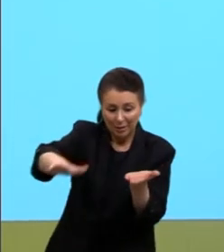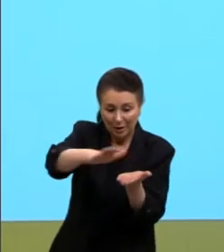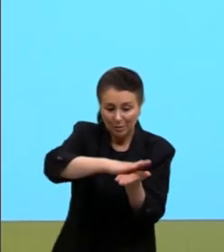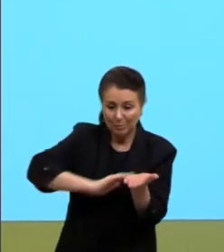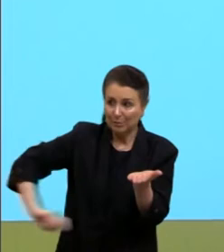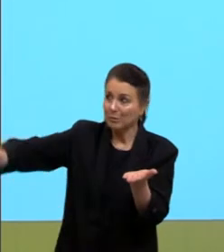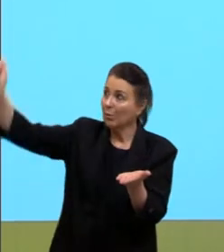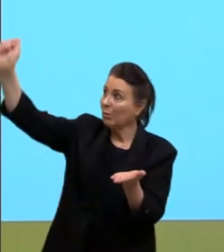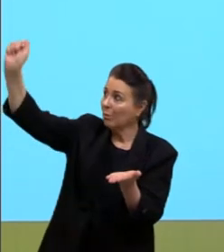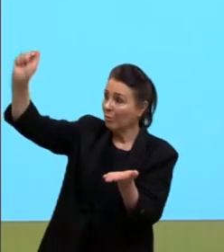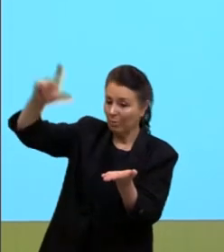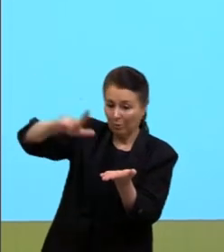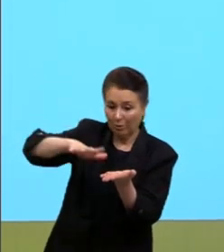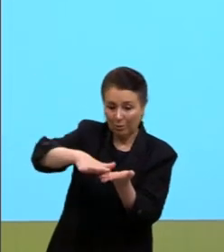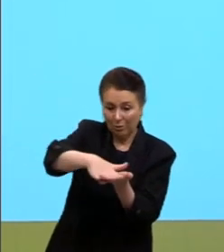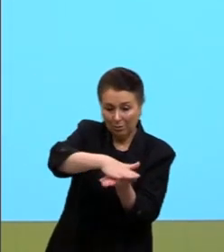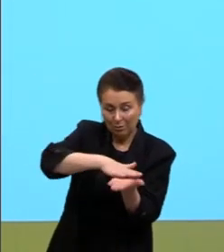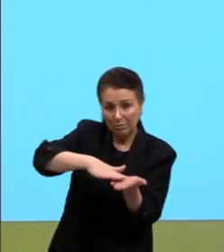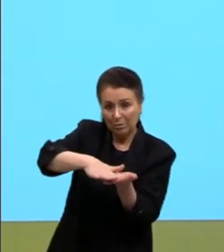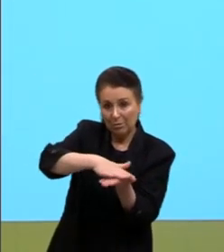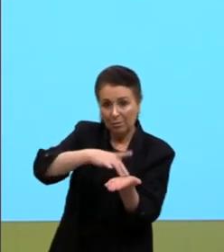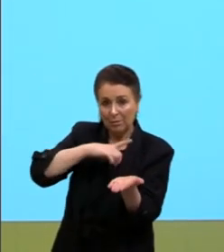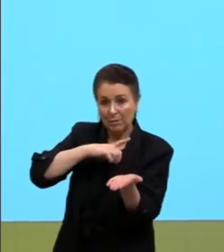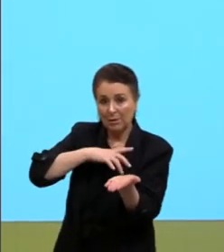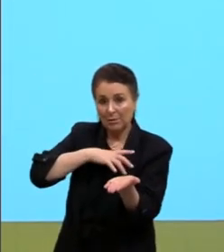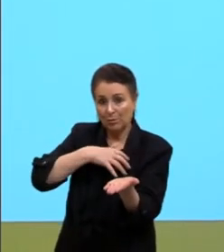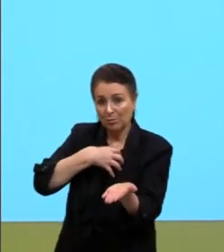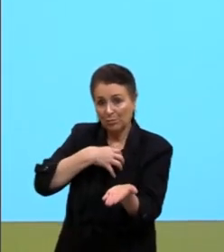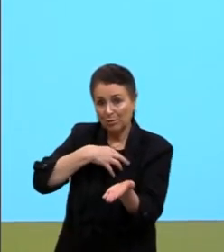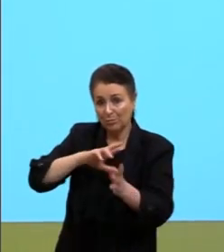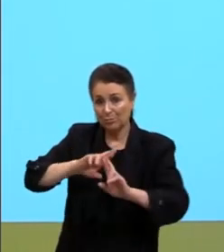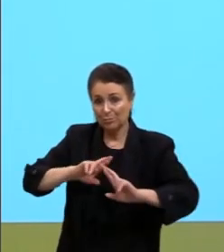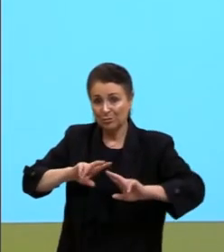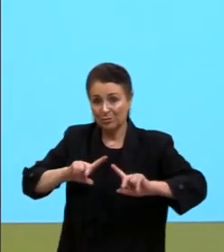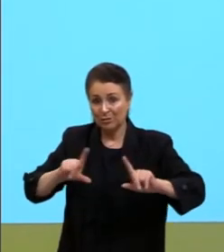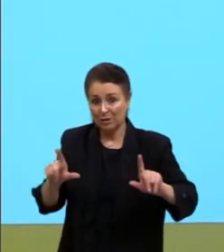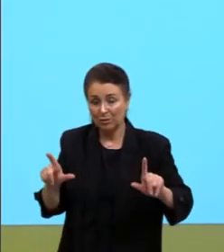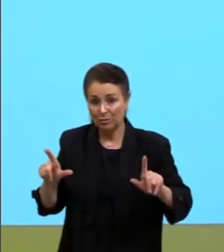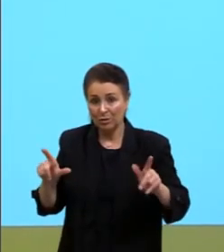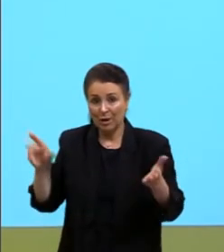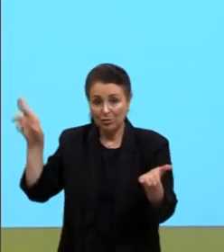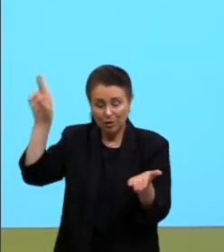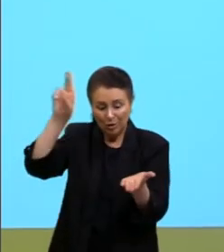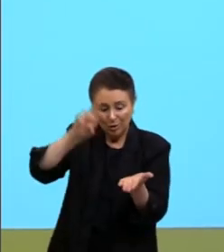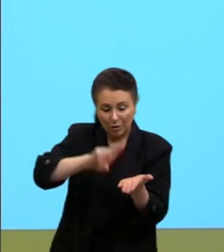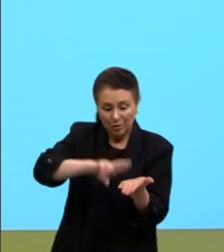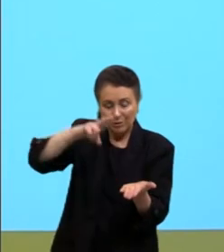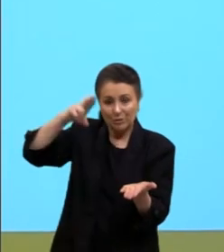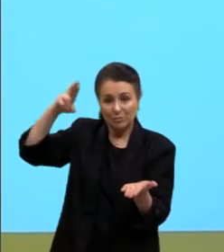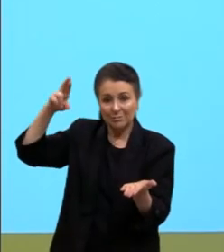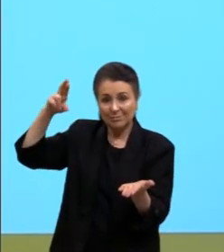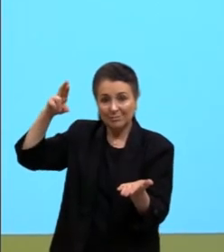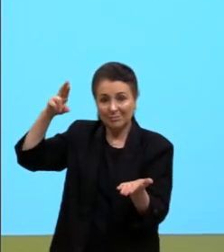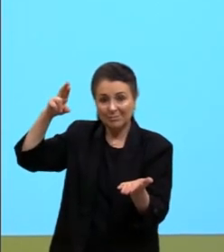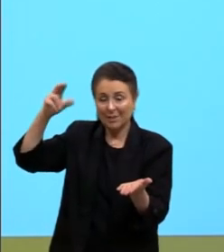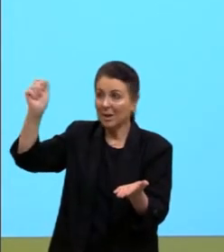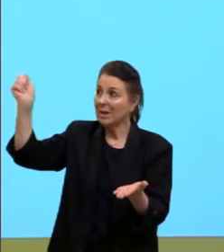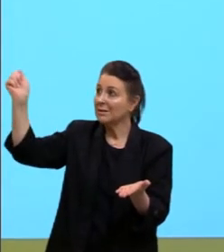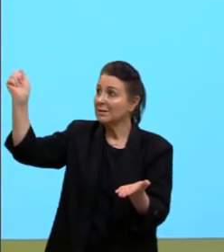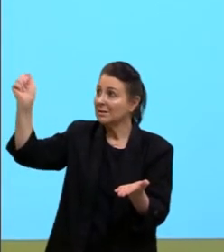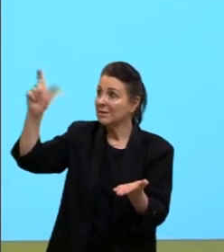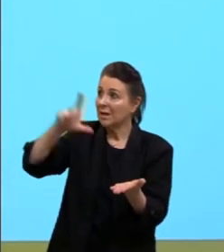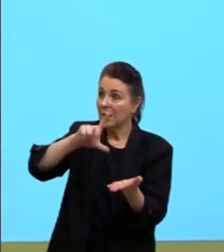uma das superfícies vai ter uma forma diferente aí de refletir, né, esse, esse raio solar ou